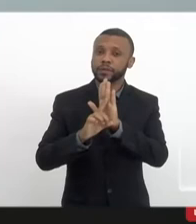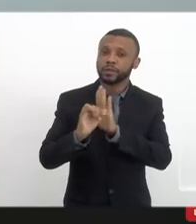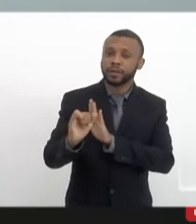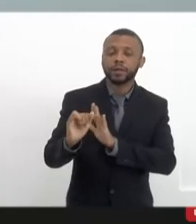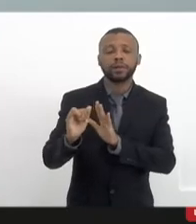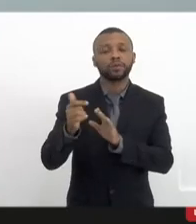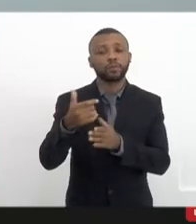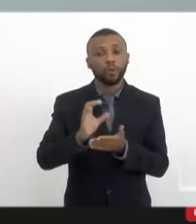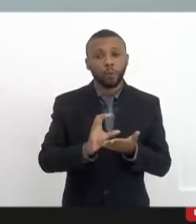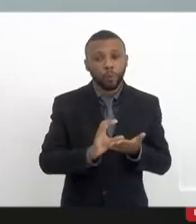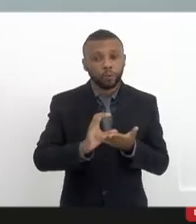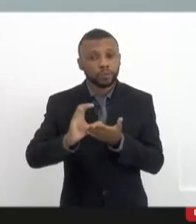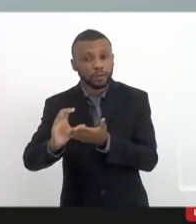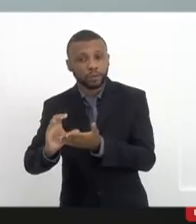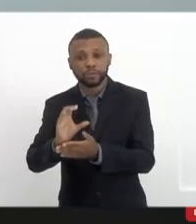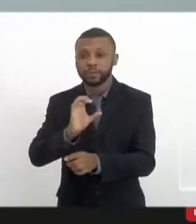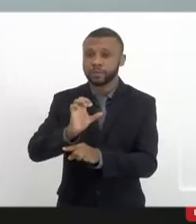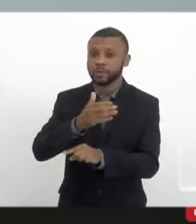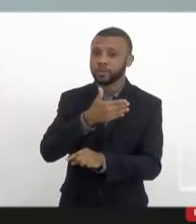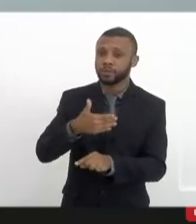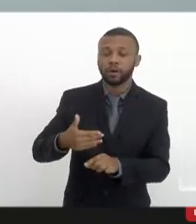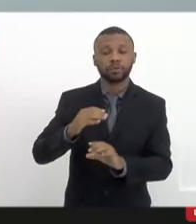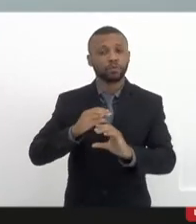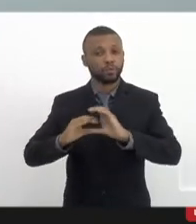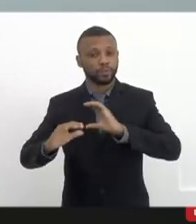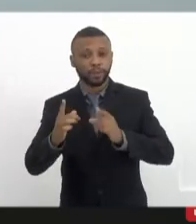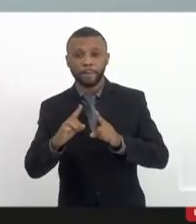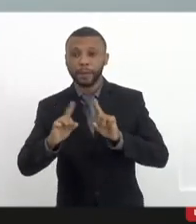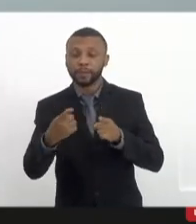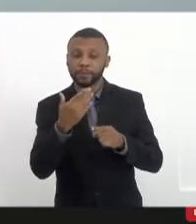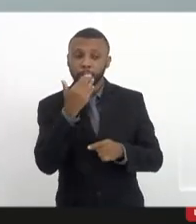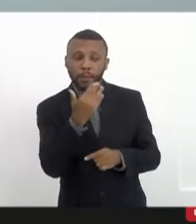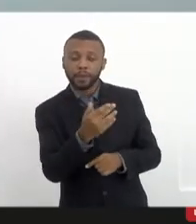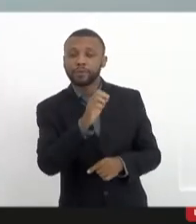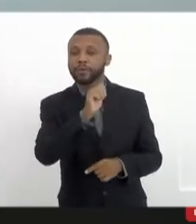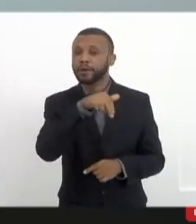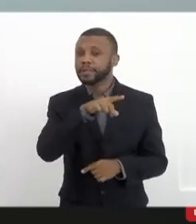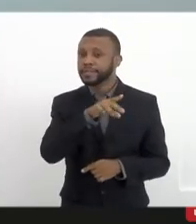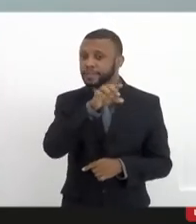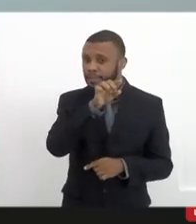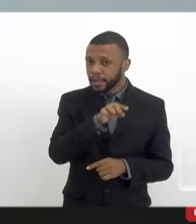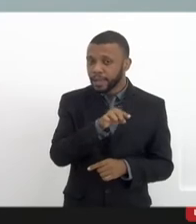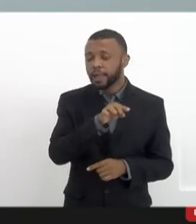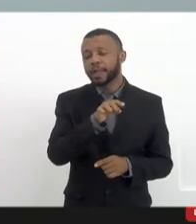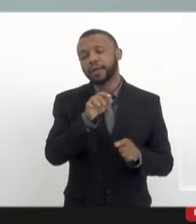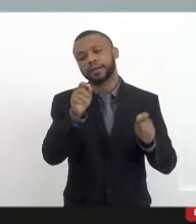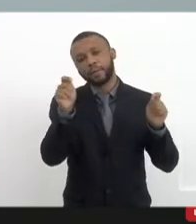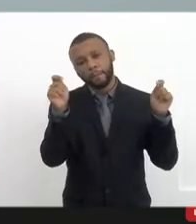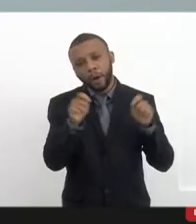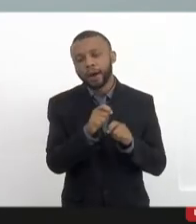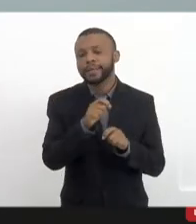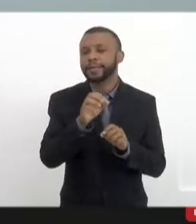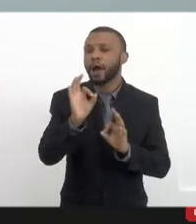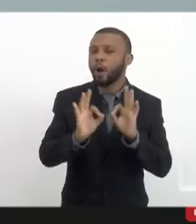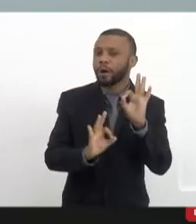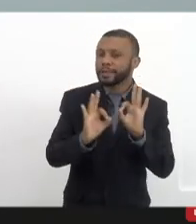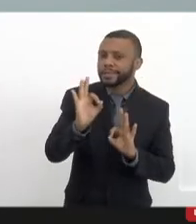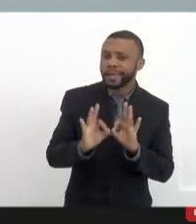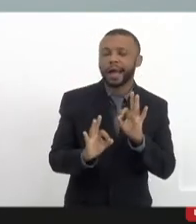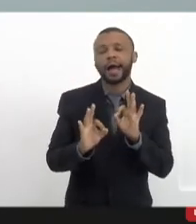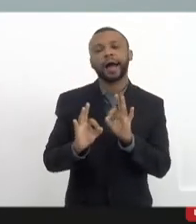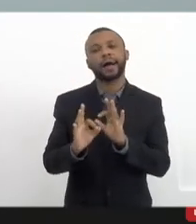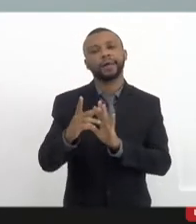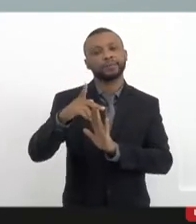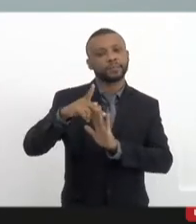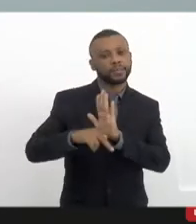Estadual de Comunicação, mas aí dentro da agenda com o André, a gente pede ao André para que possa programar esse projeto na